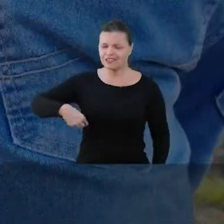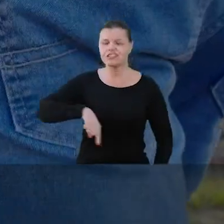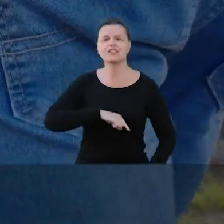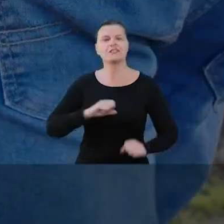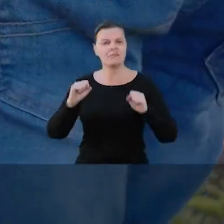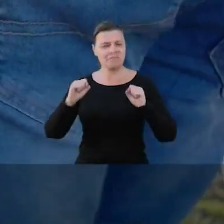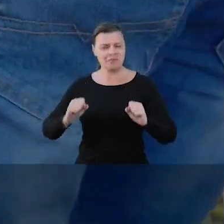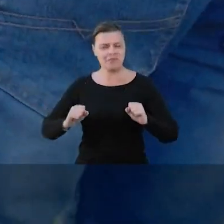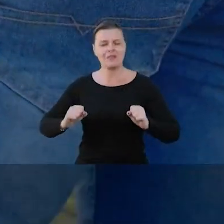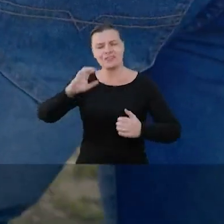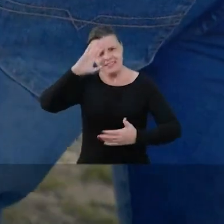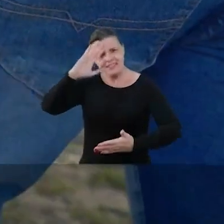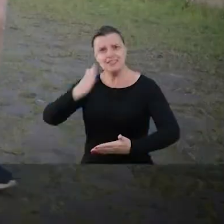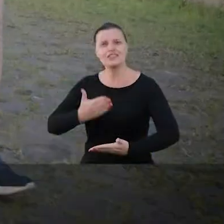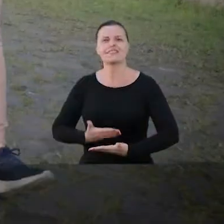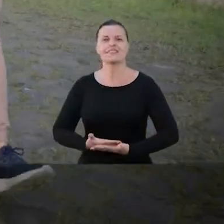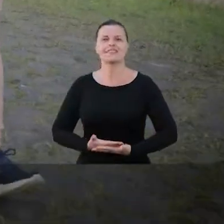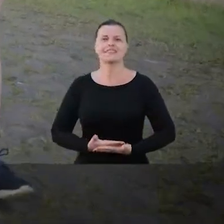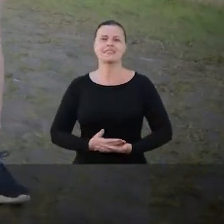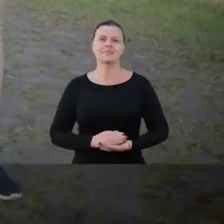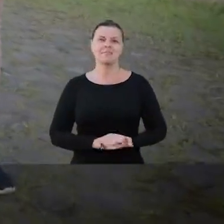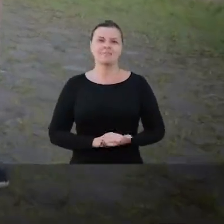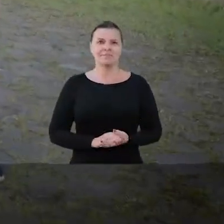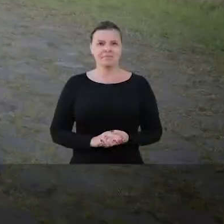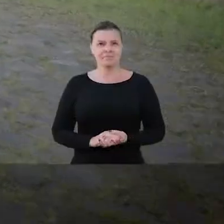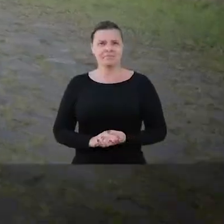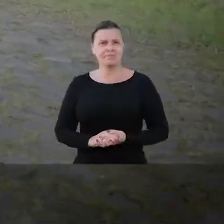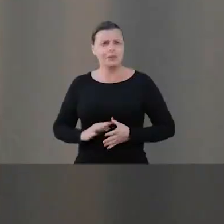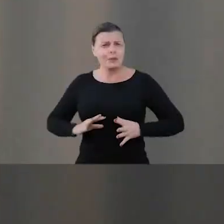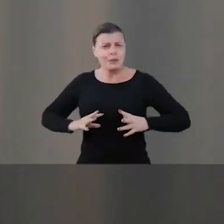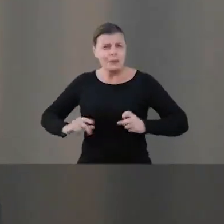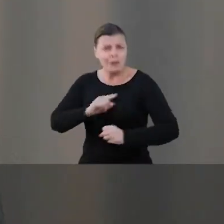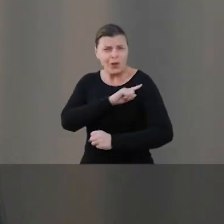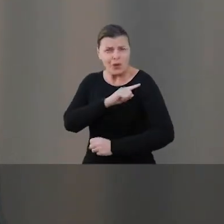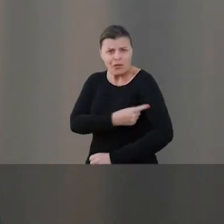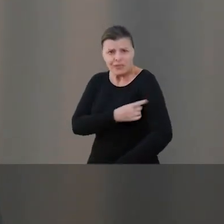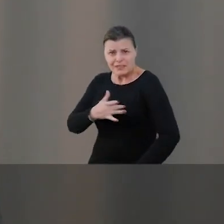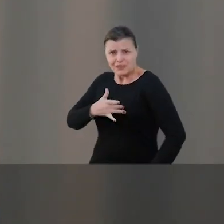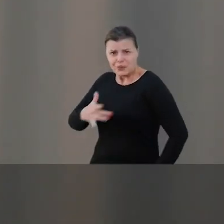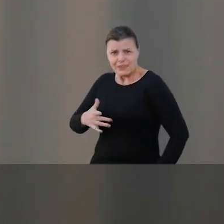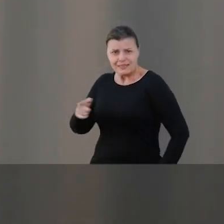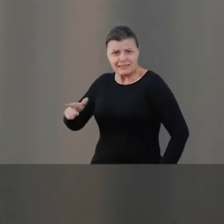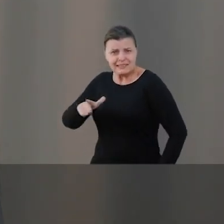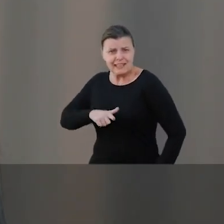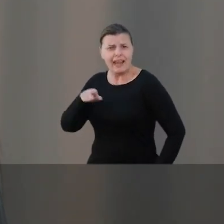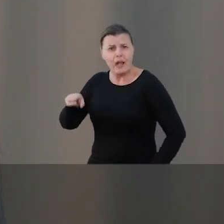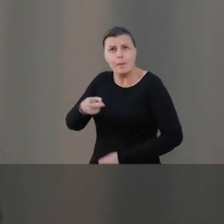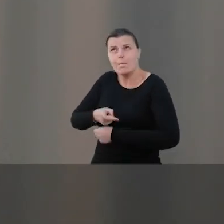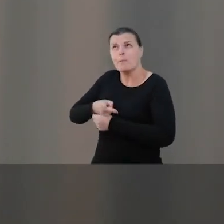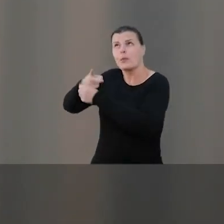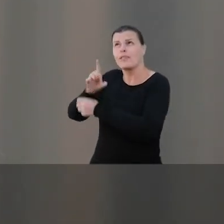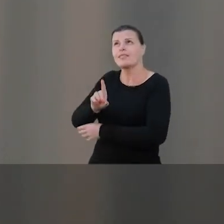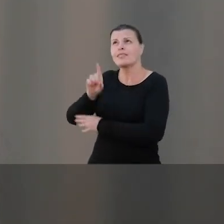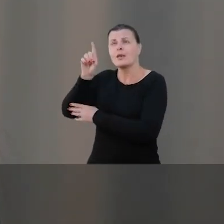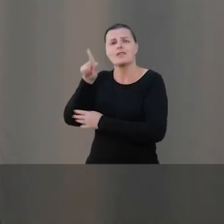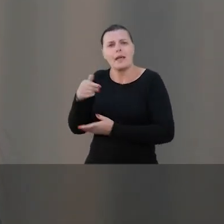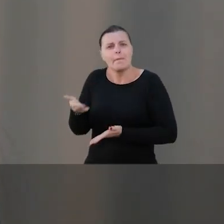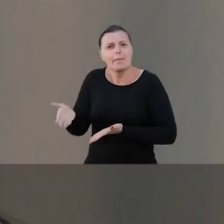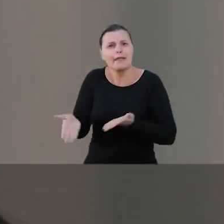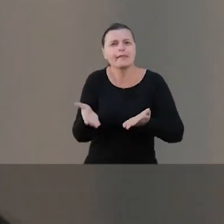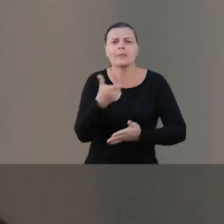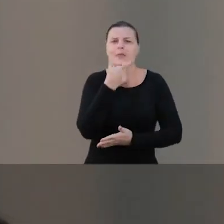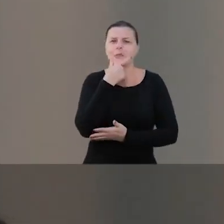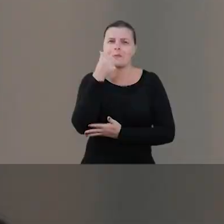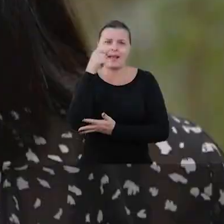Agora a gente pode acreditar Toda essa força que ele tem, que ele buscou em Deus, é para atender o